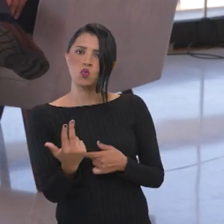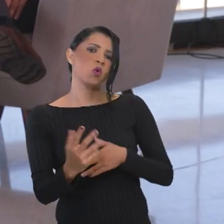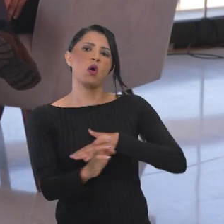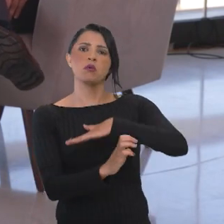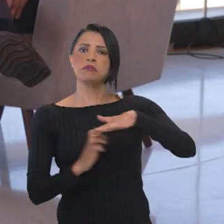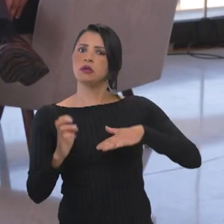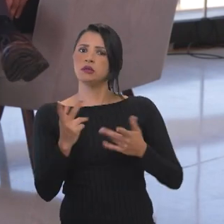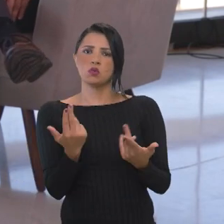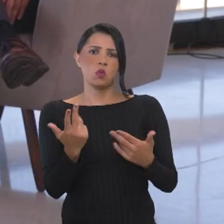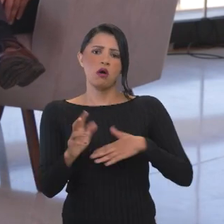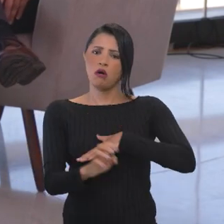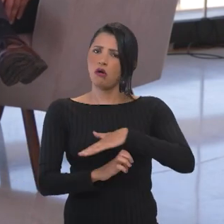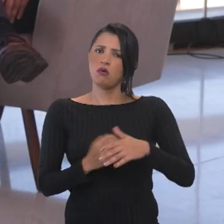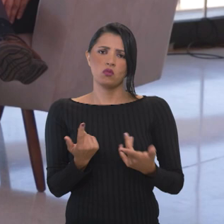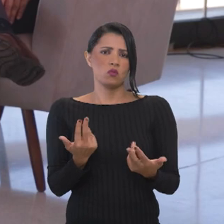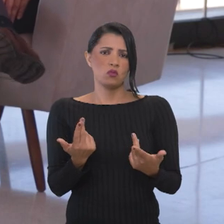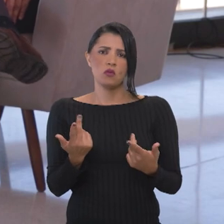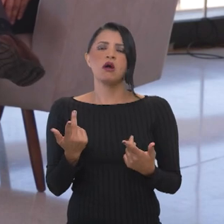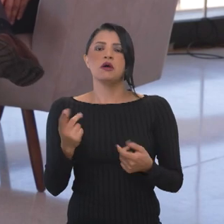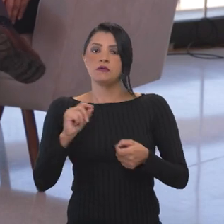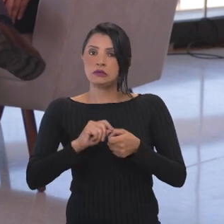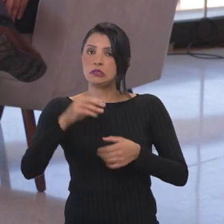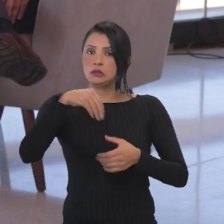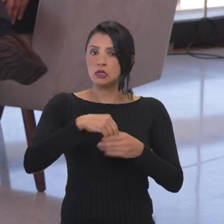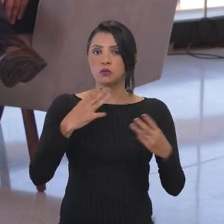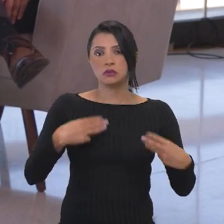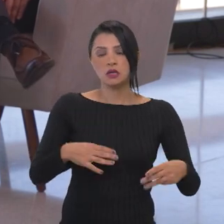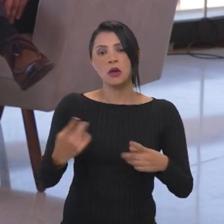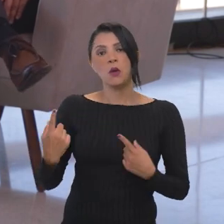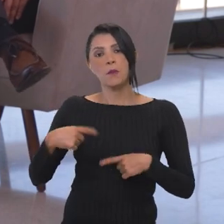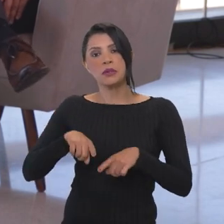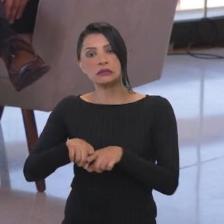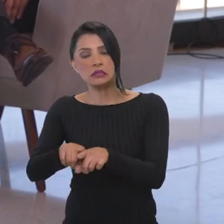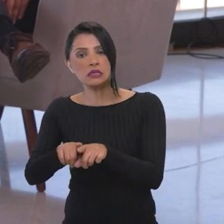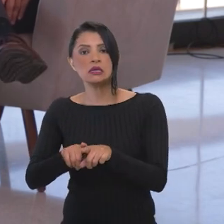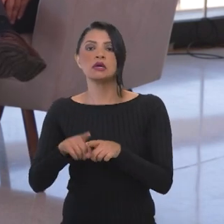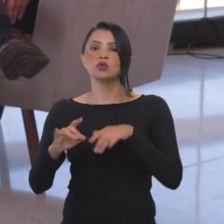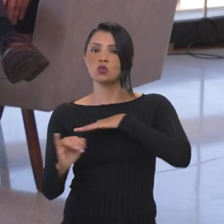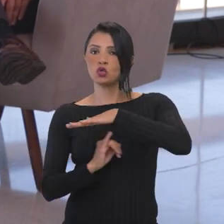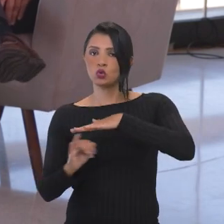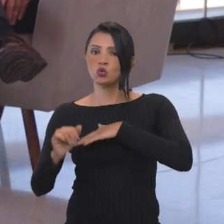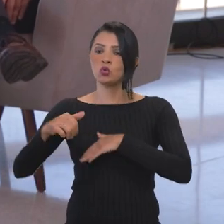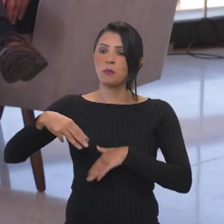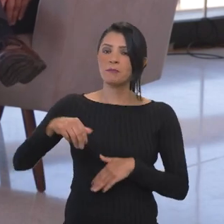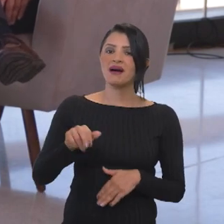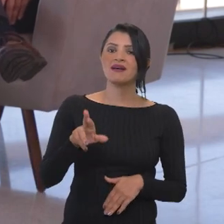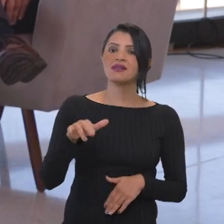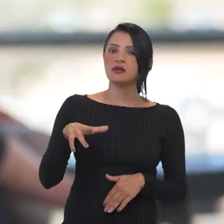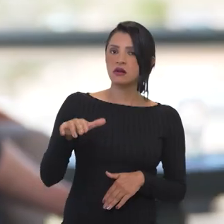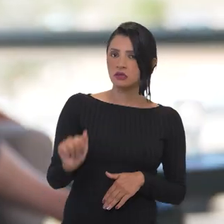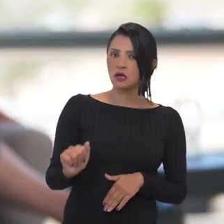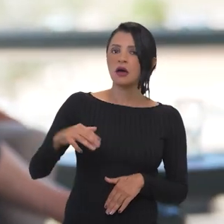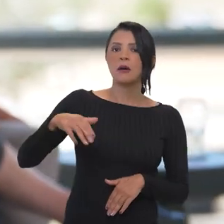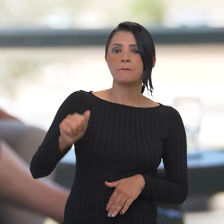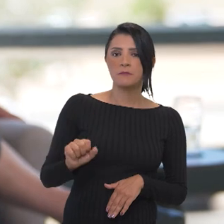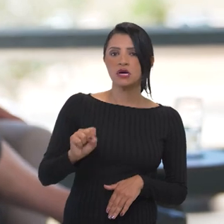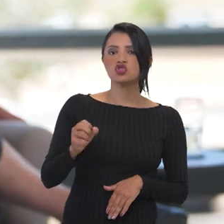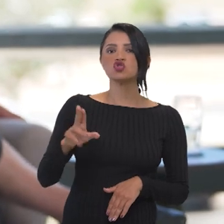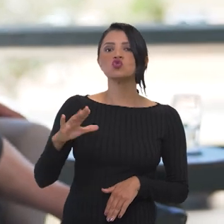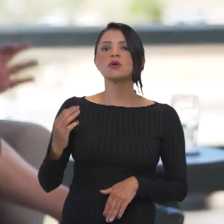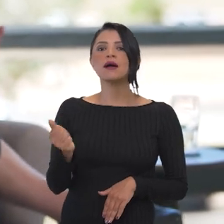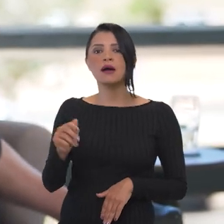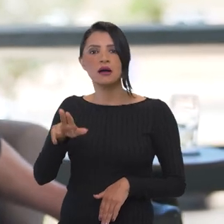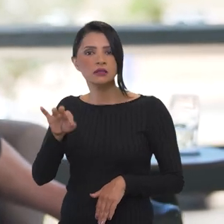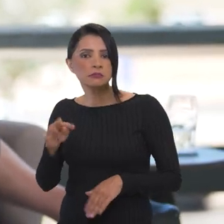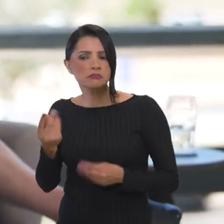Exatamente. Tem que funcionar como uma empresa. A gente está fazendo dentro do Ministério uma parceria com o Instituto da Mariana Mazzucato, que é uma pessoa que tem pensado muito isso, justamente